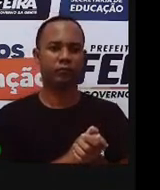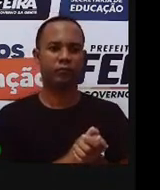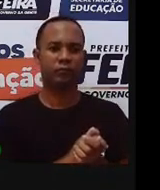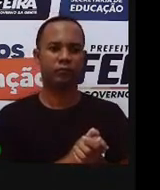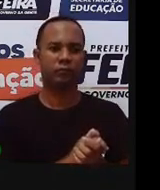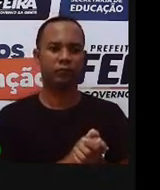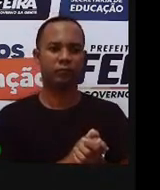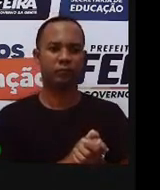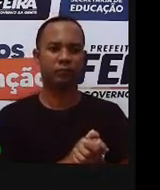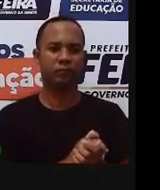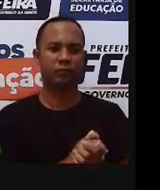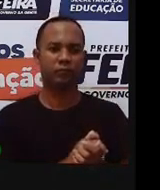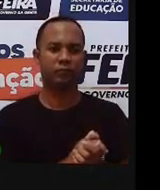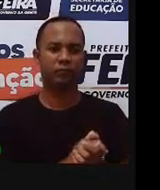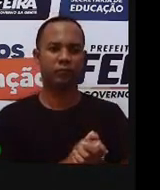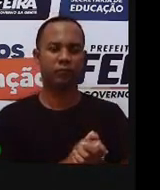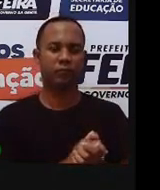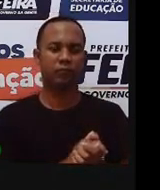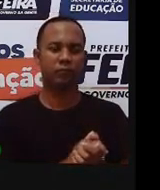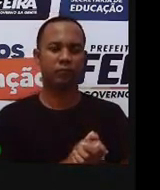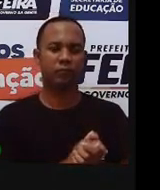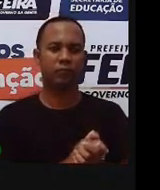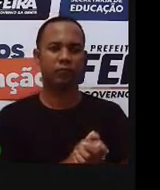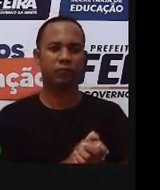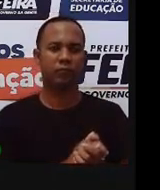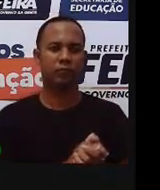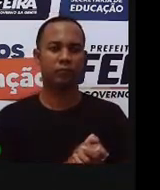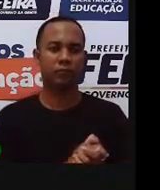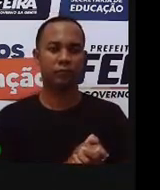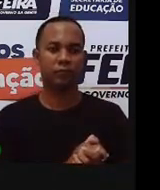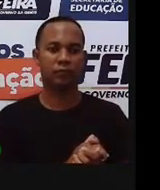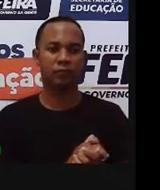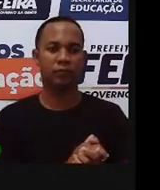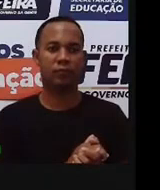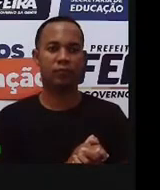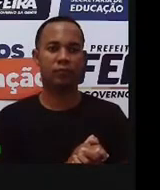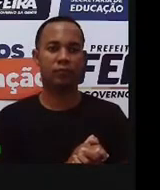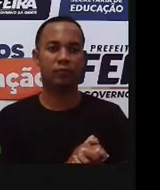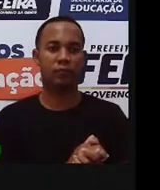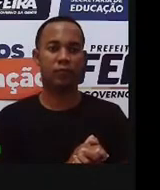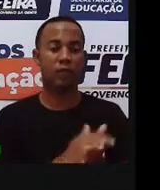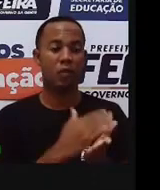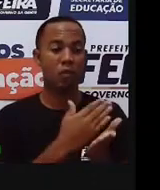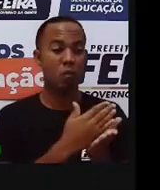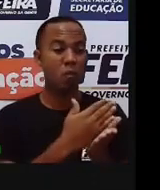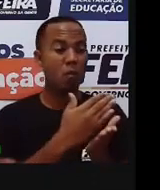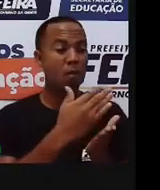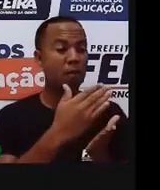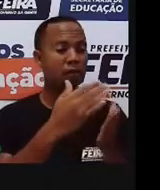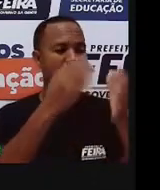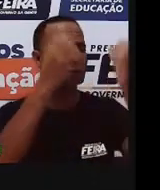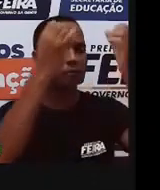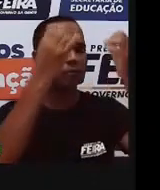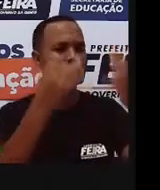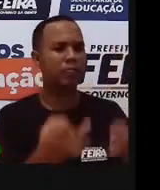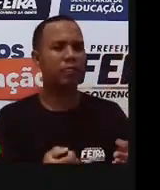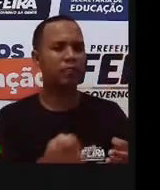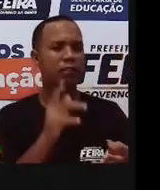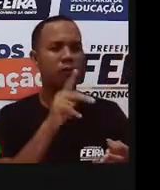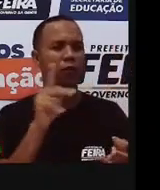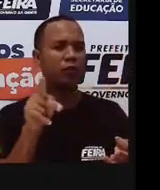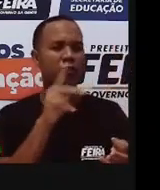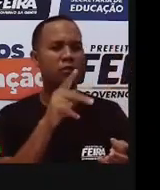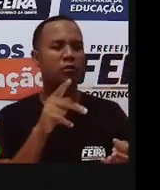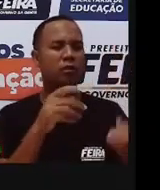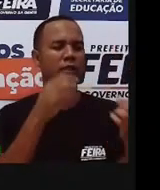Você concorda que todas as pessoas têm direitos a esses serviços? Lá no início, na explicação do início da prova, ela